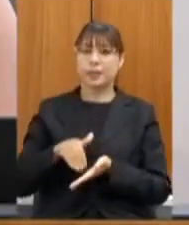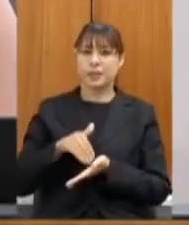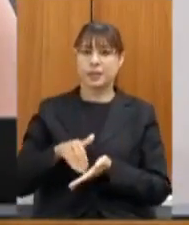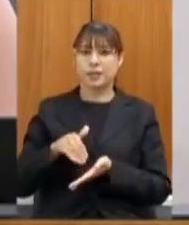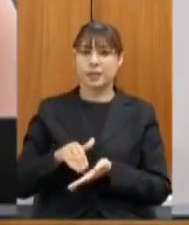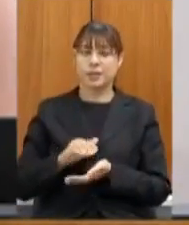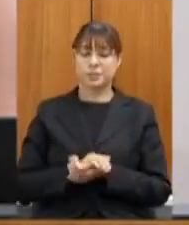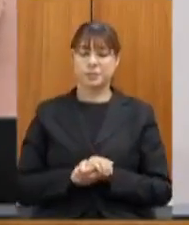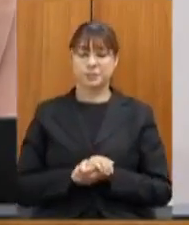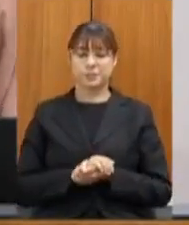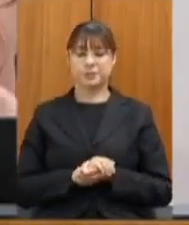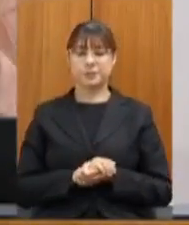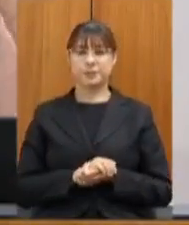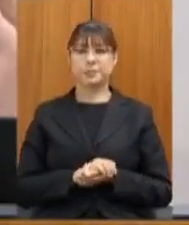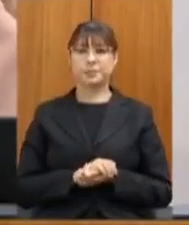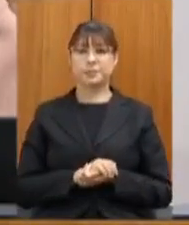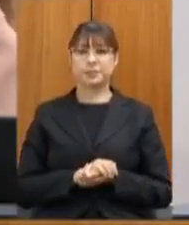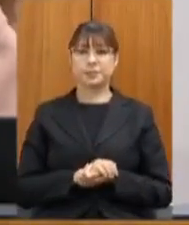Silize